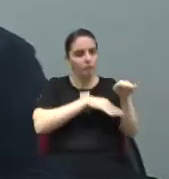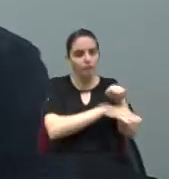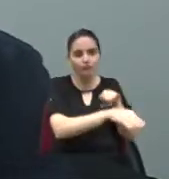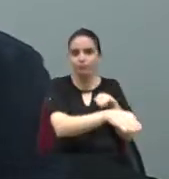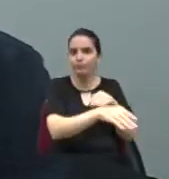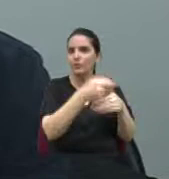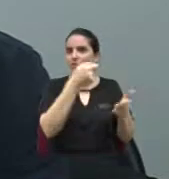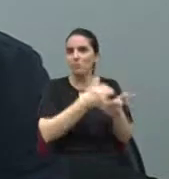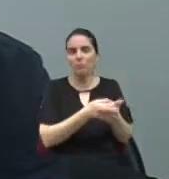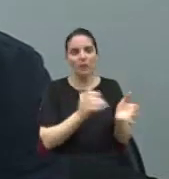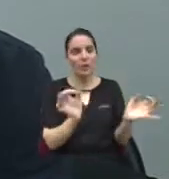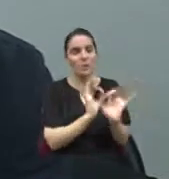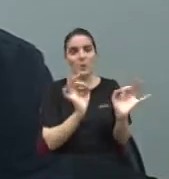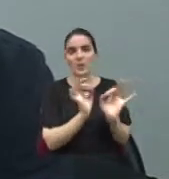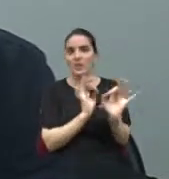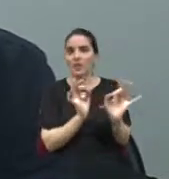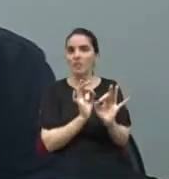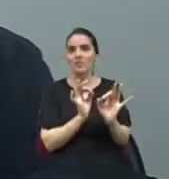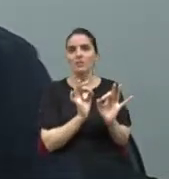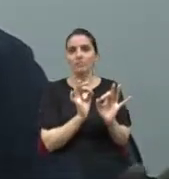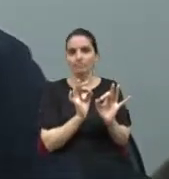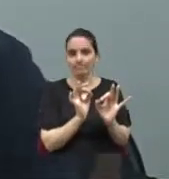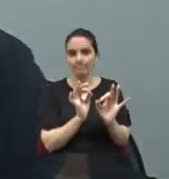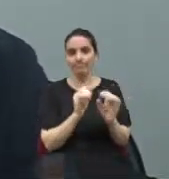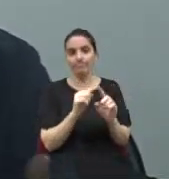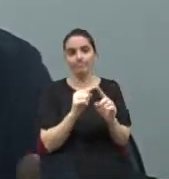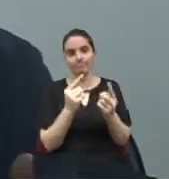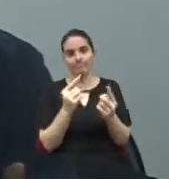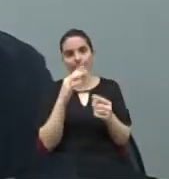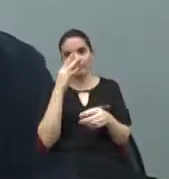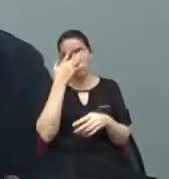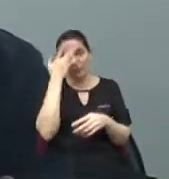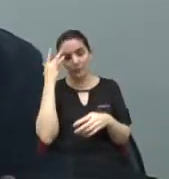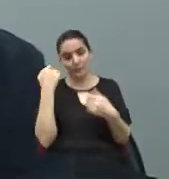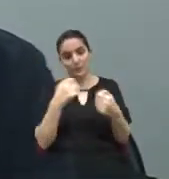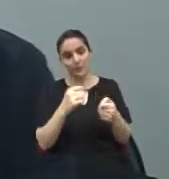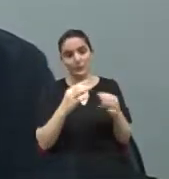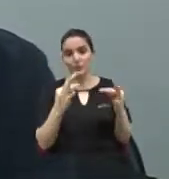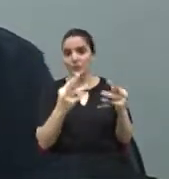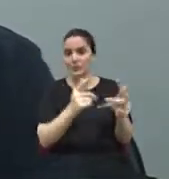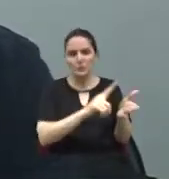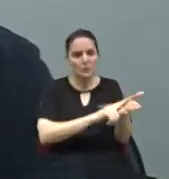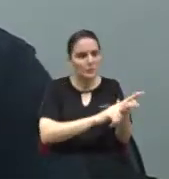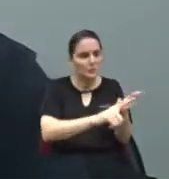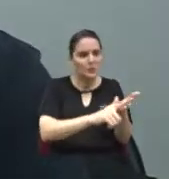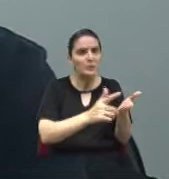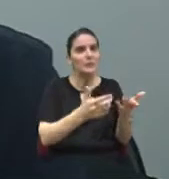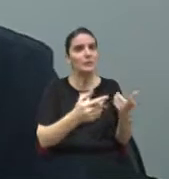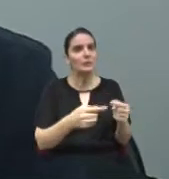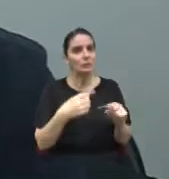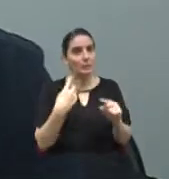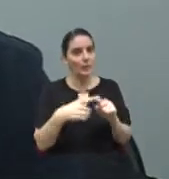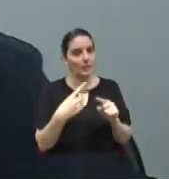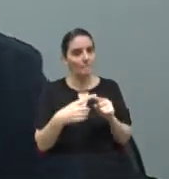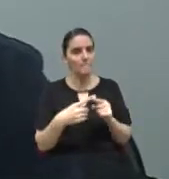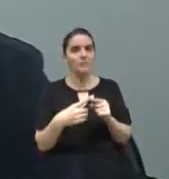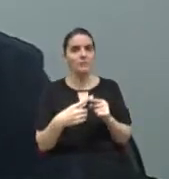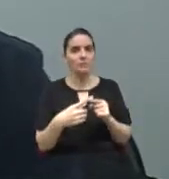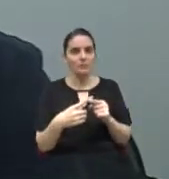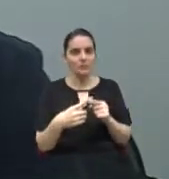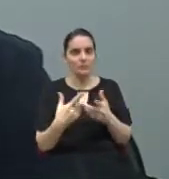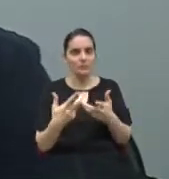recebeu nada por isso, certo? Mas ele tem que manter o carro limpo, porque ele assumiu o problema,